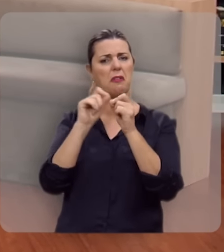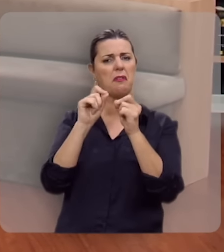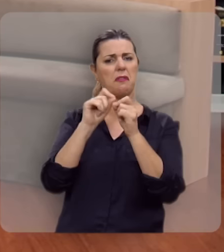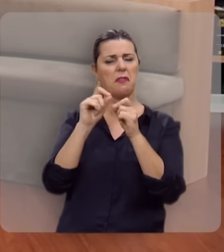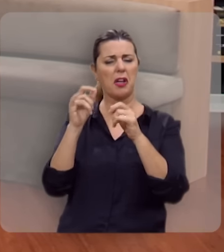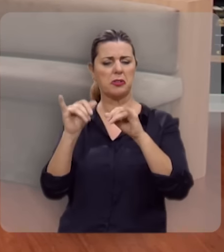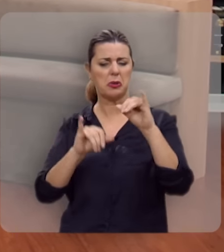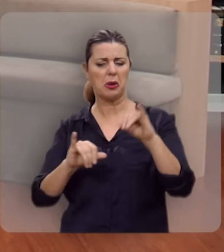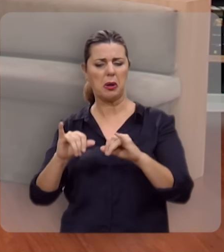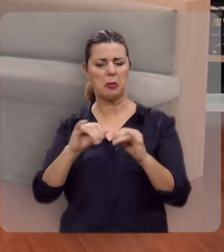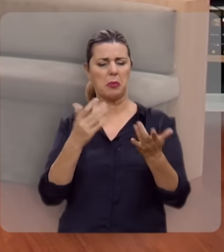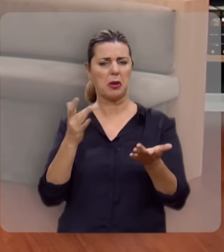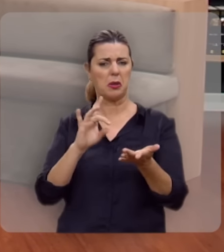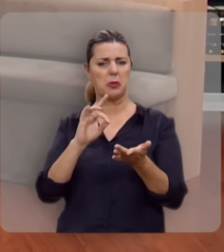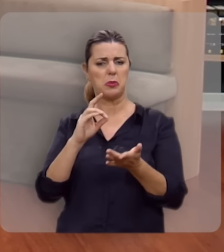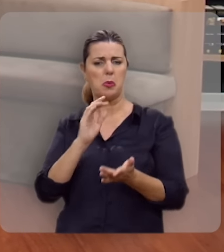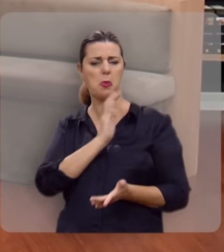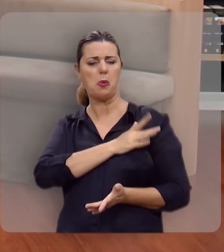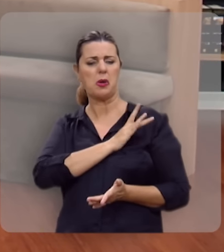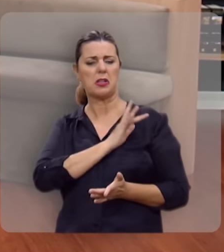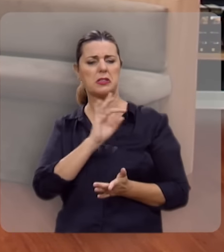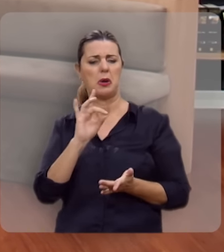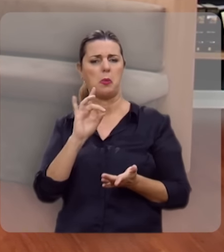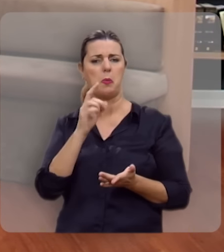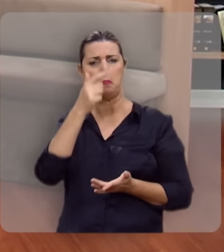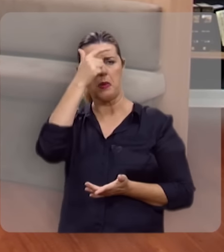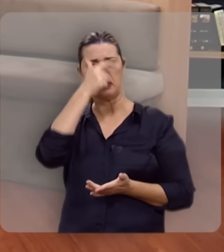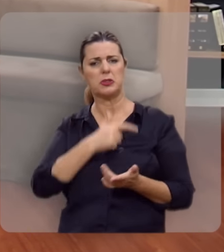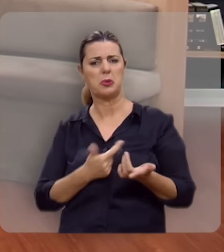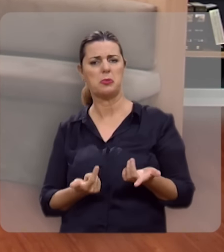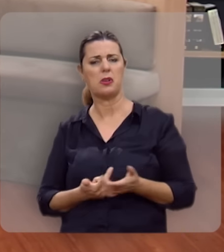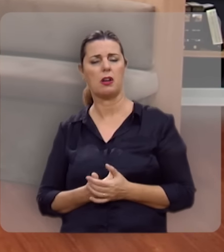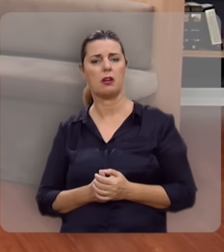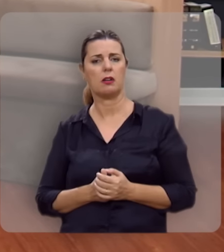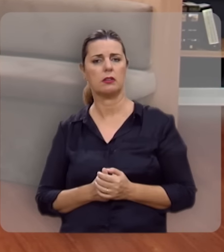produzidas no laboratório do enganoso coração humano,